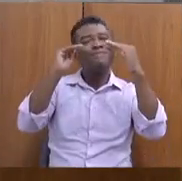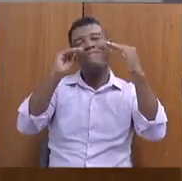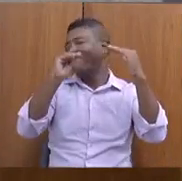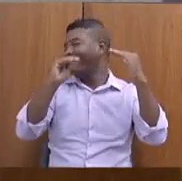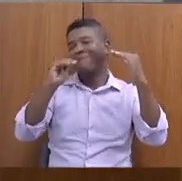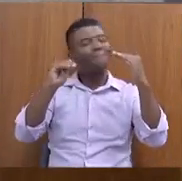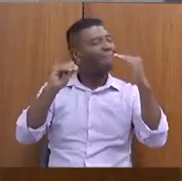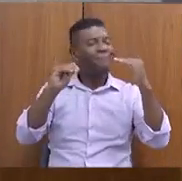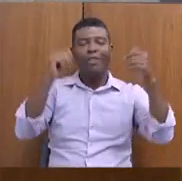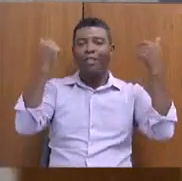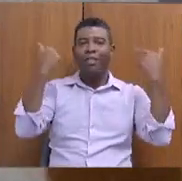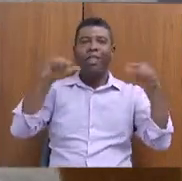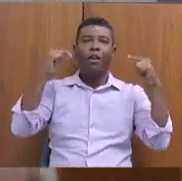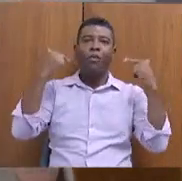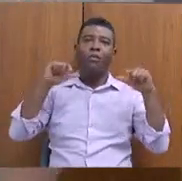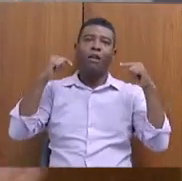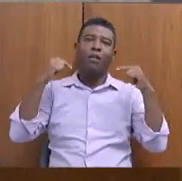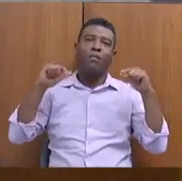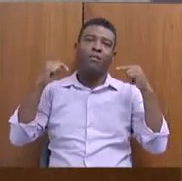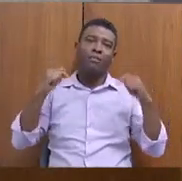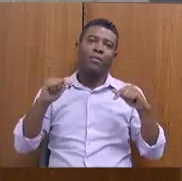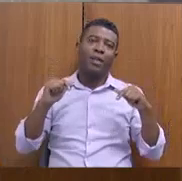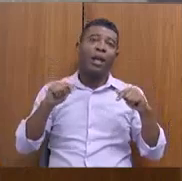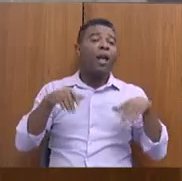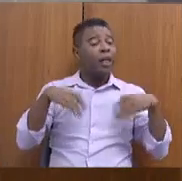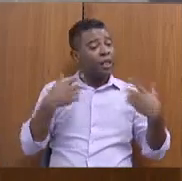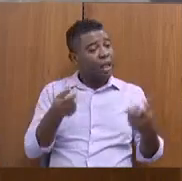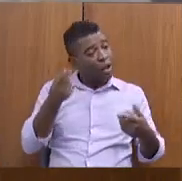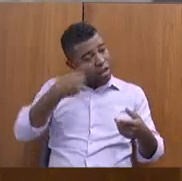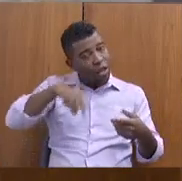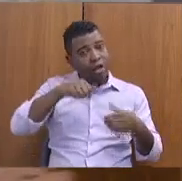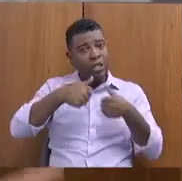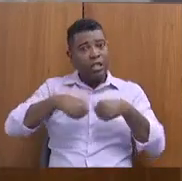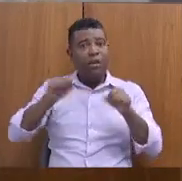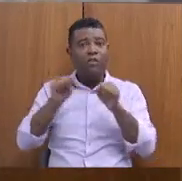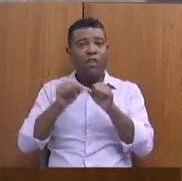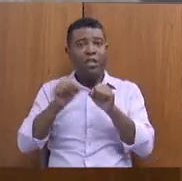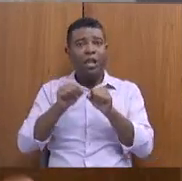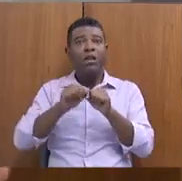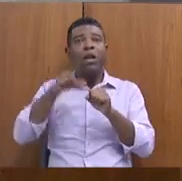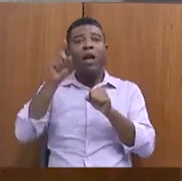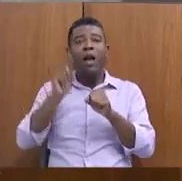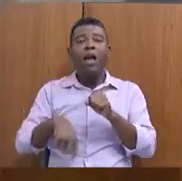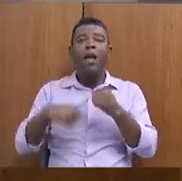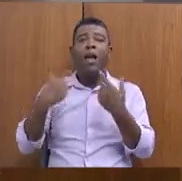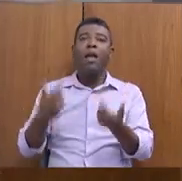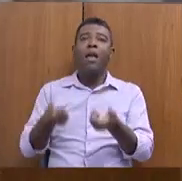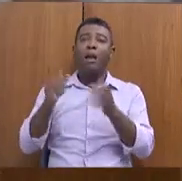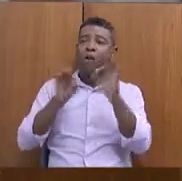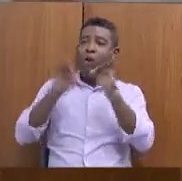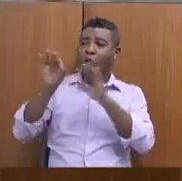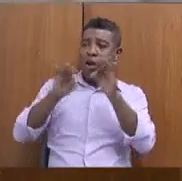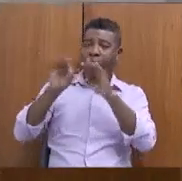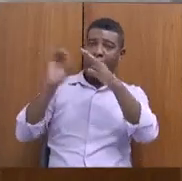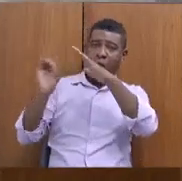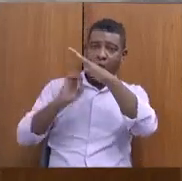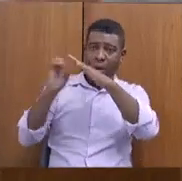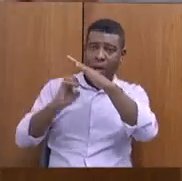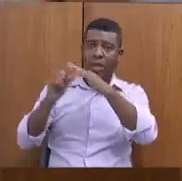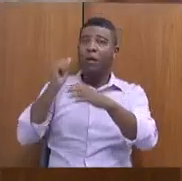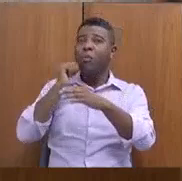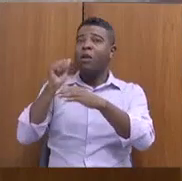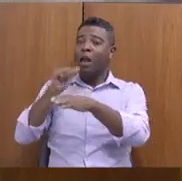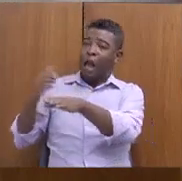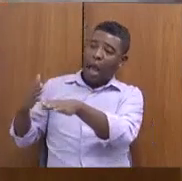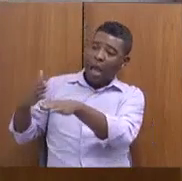agora nós estamos mapeando todas essas empresas, o que necessito e qualificando. O acesso dessas mulheres a essas vagas